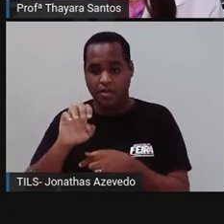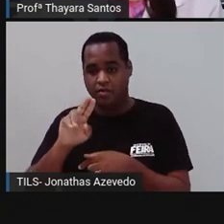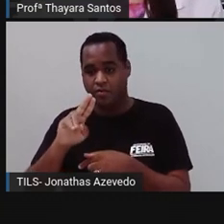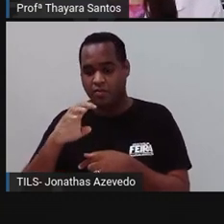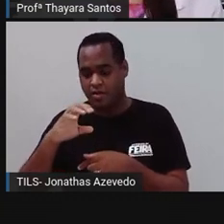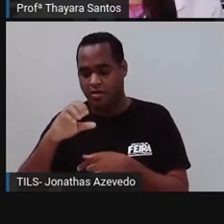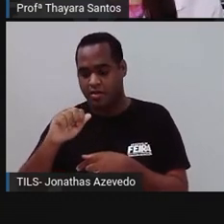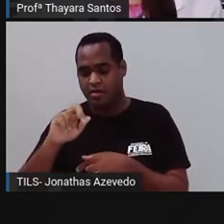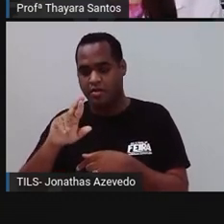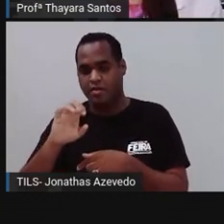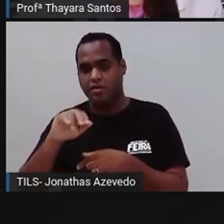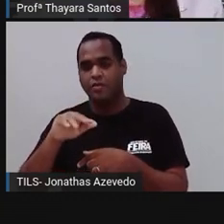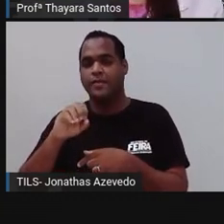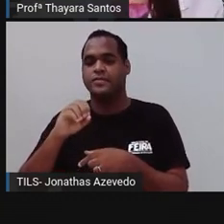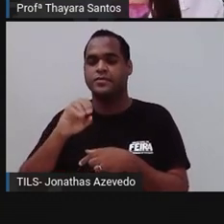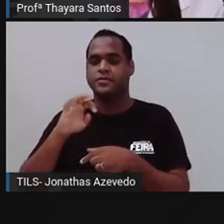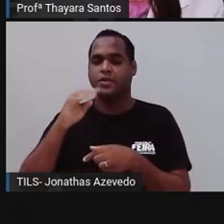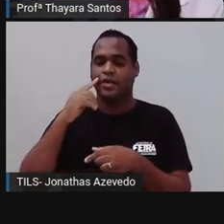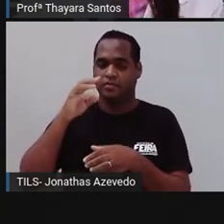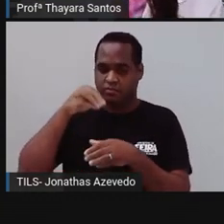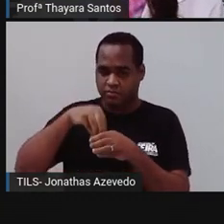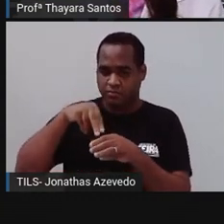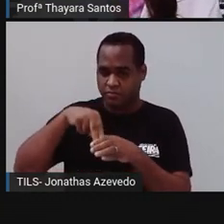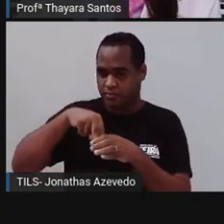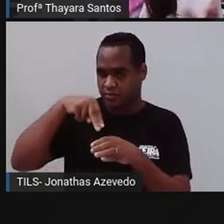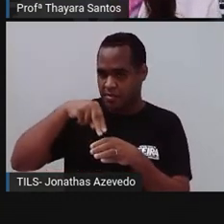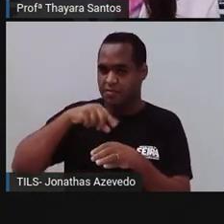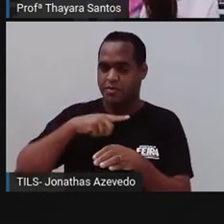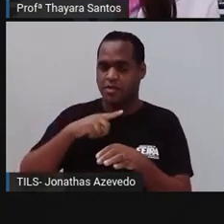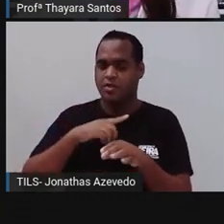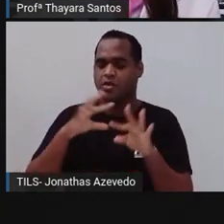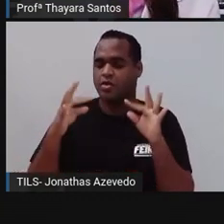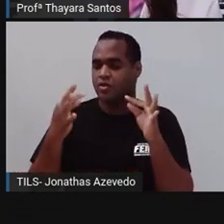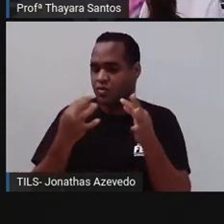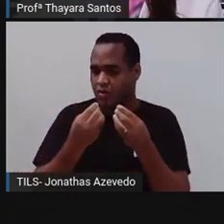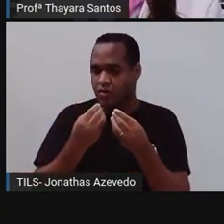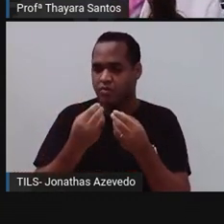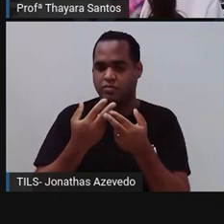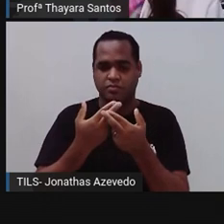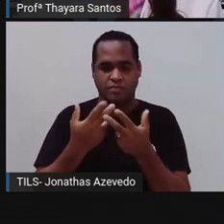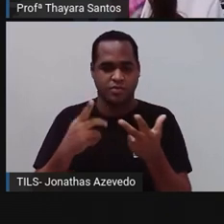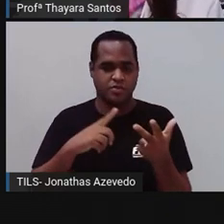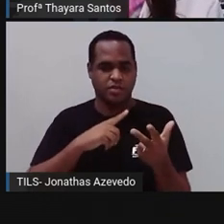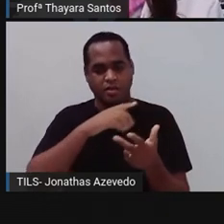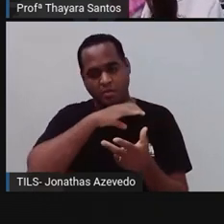isso, que as nossas células têm núcleo. Então, todos os animais têm essa característica.